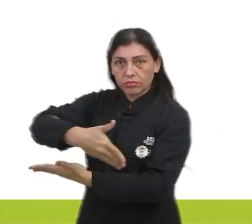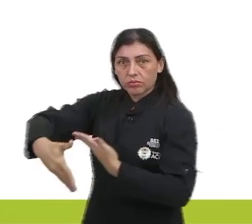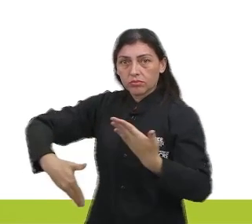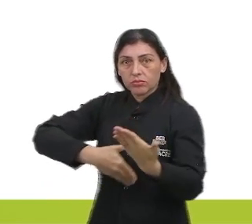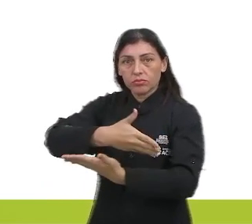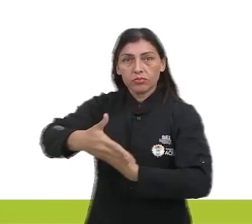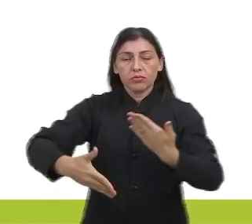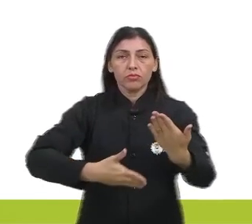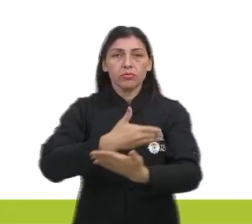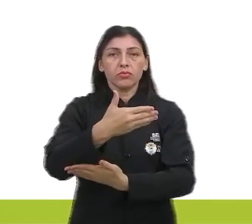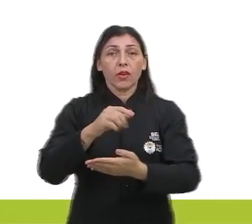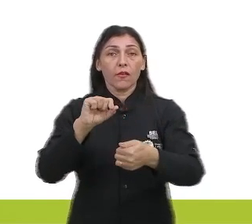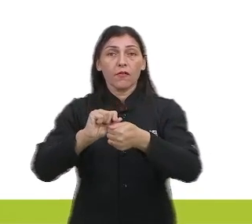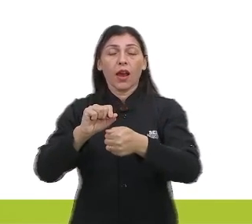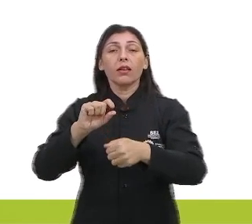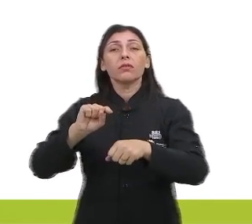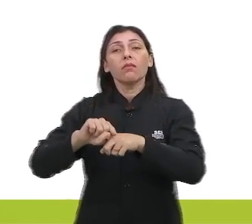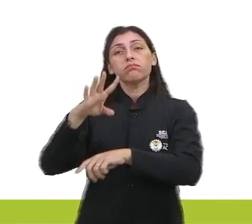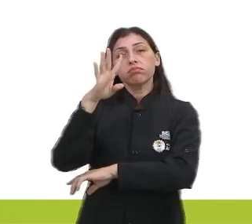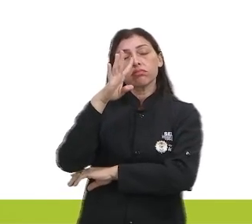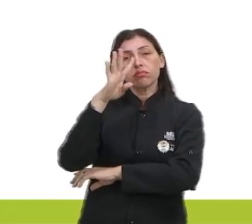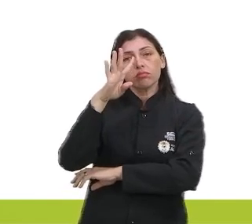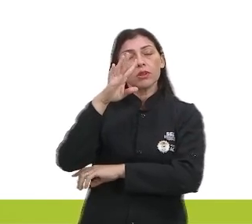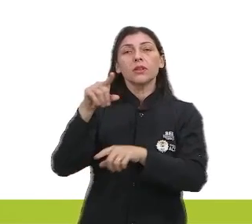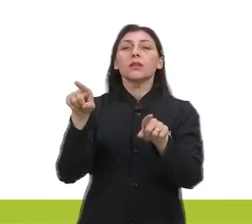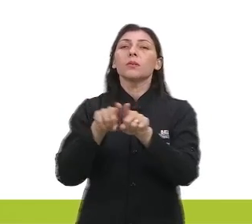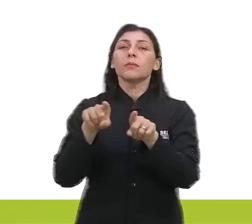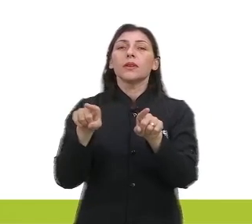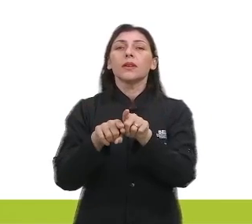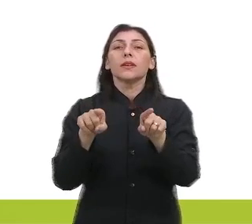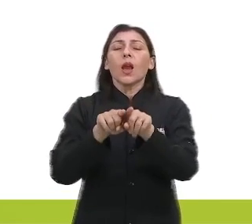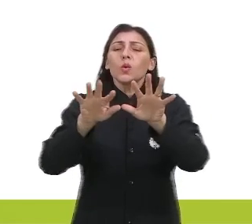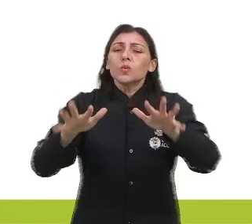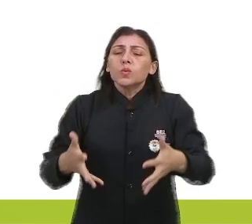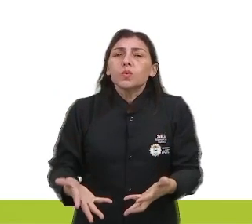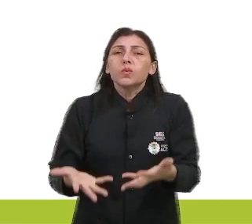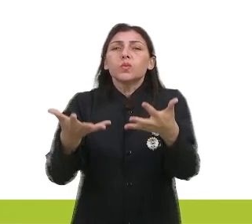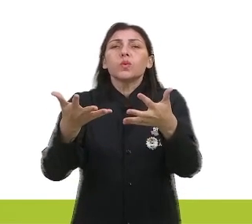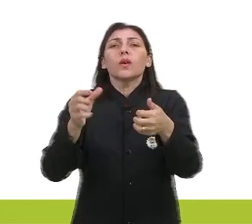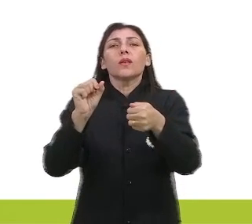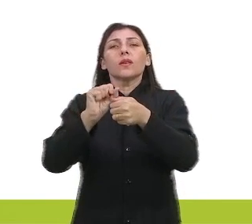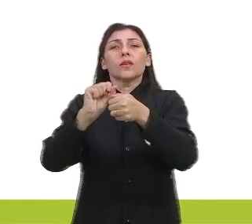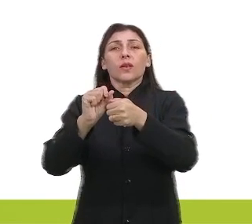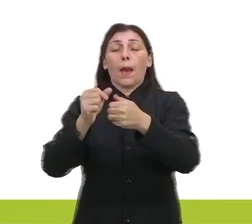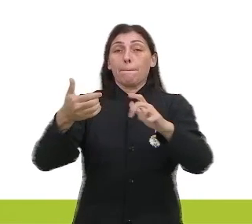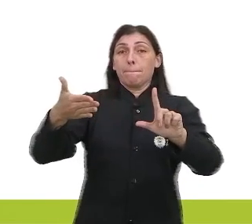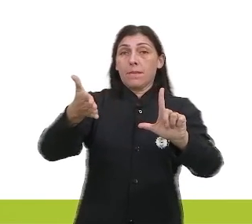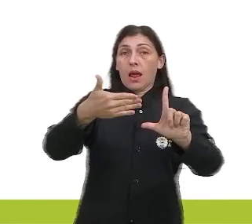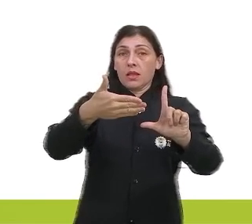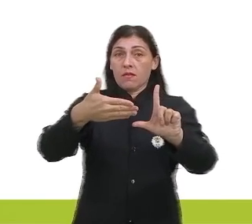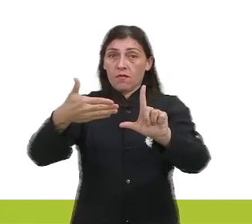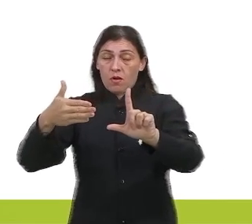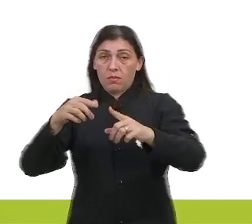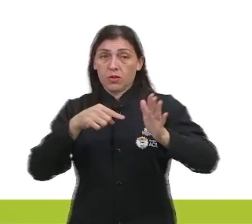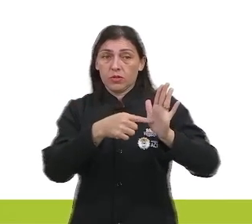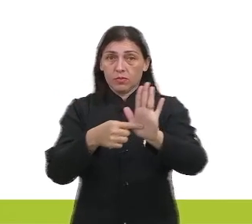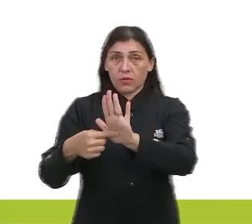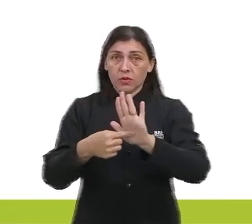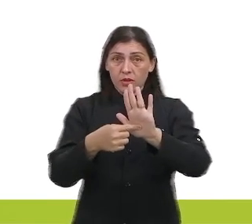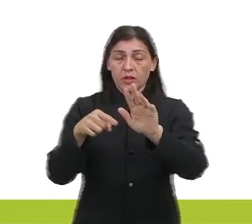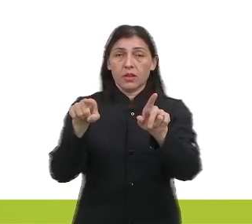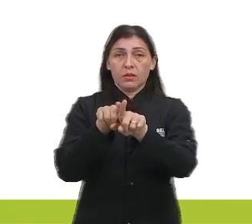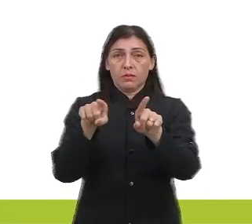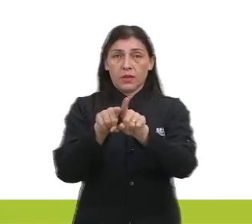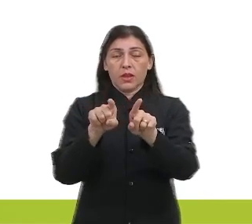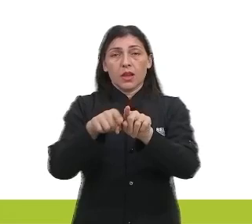locutor e interlocutor, com feedback e tudo mais. Incentivar a criação de plataformas de exibição, né?